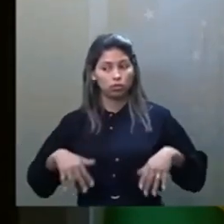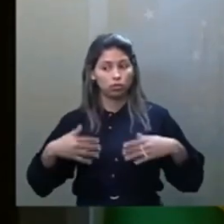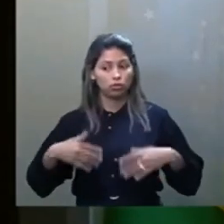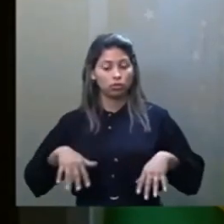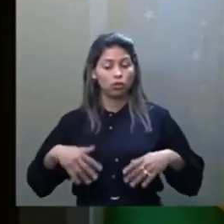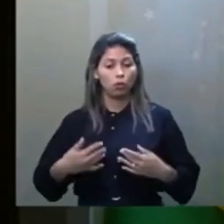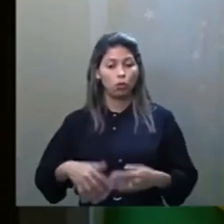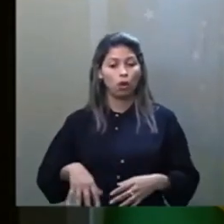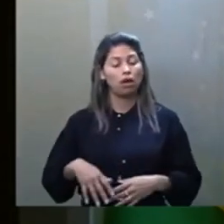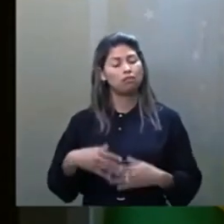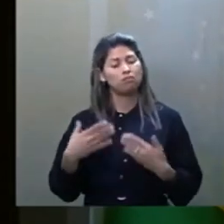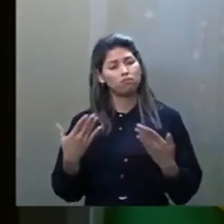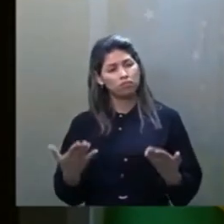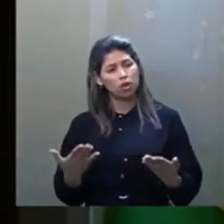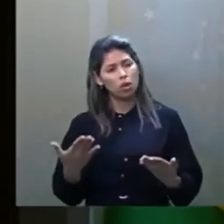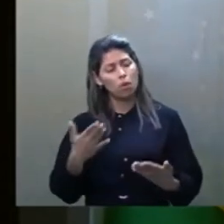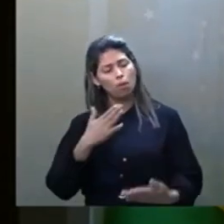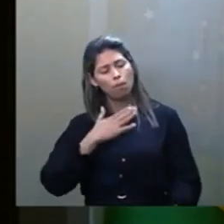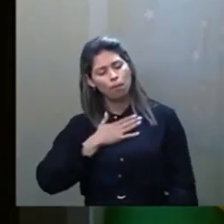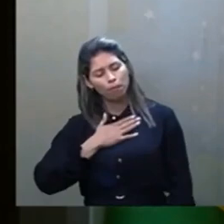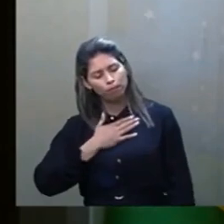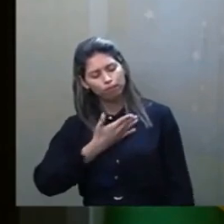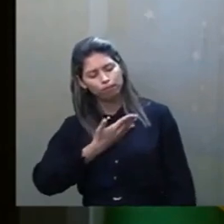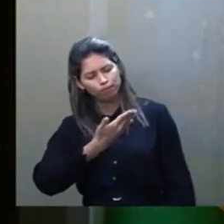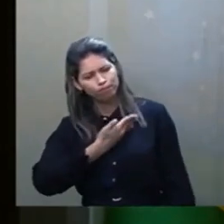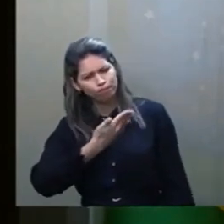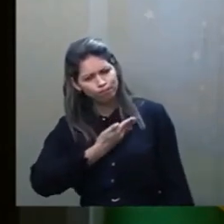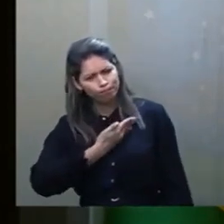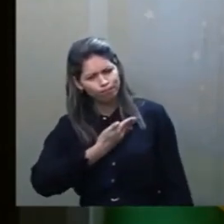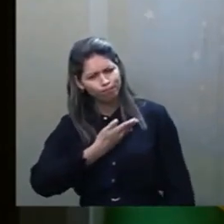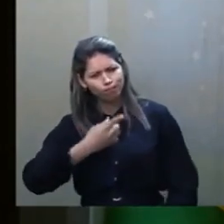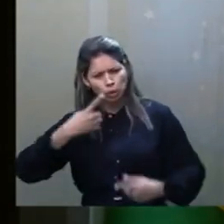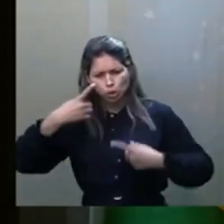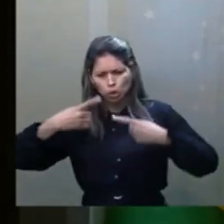Meus amigos, guerra é muito, mas muito pior do que pandemia.